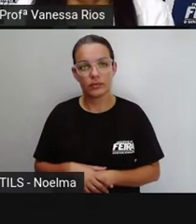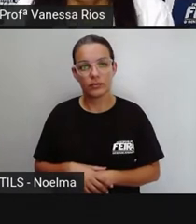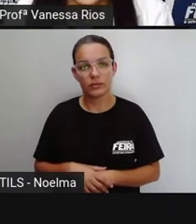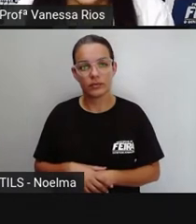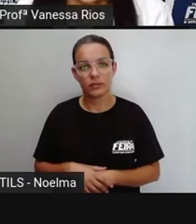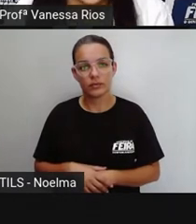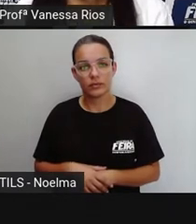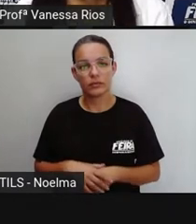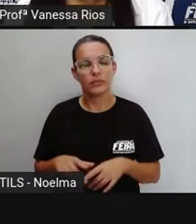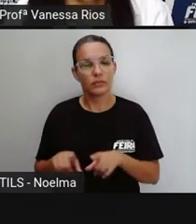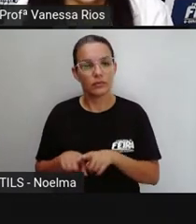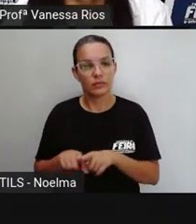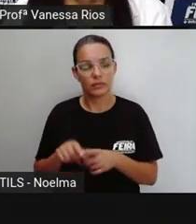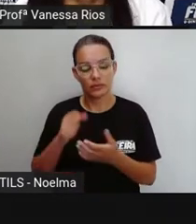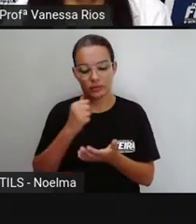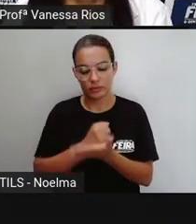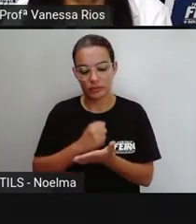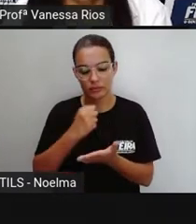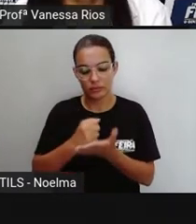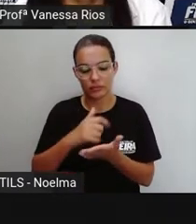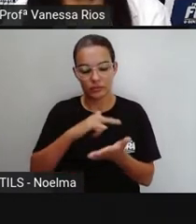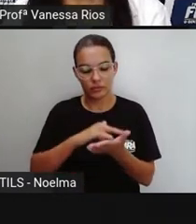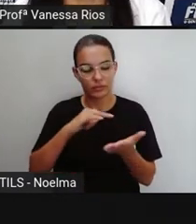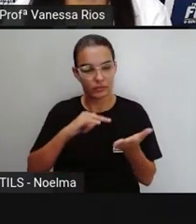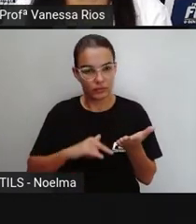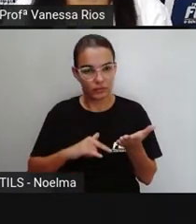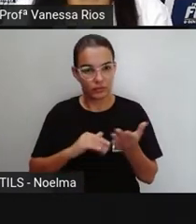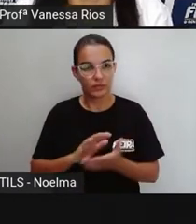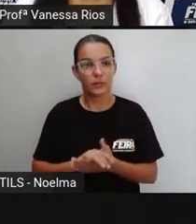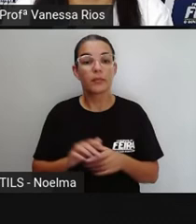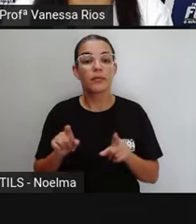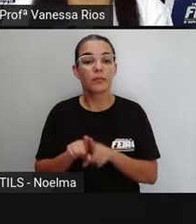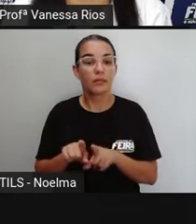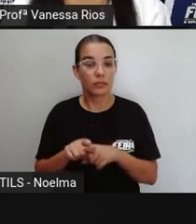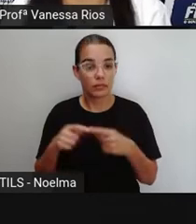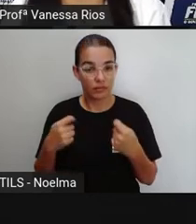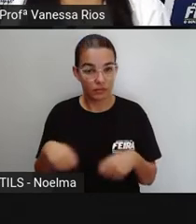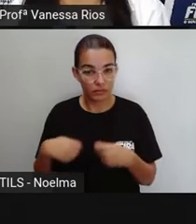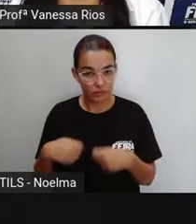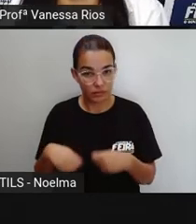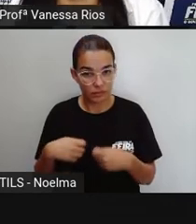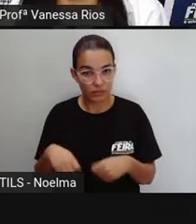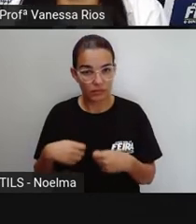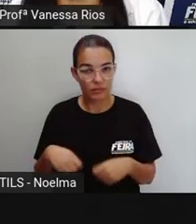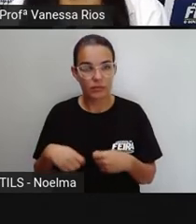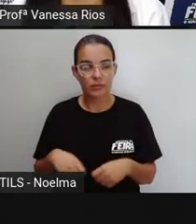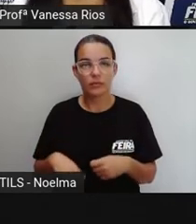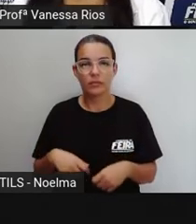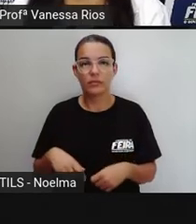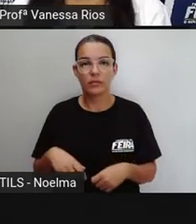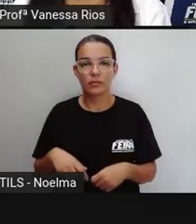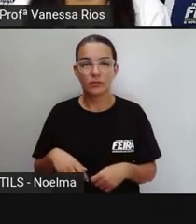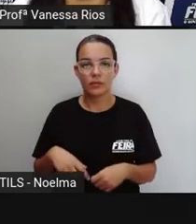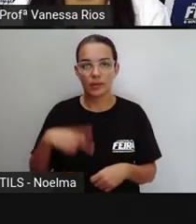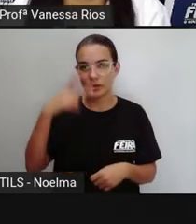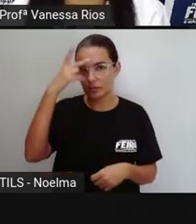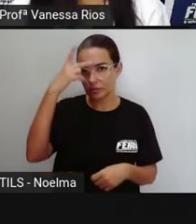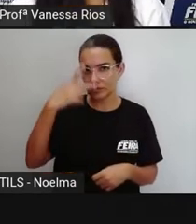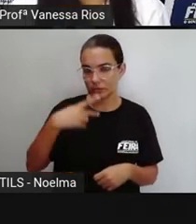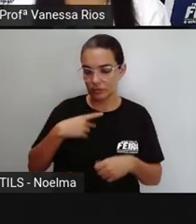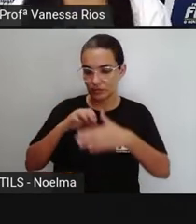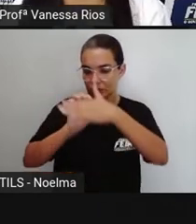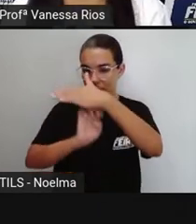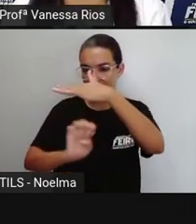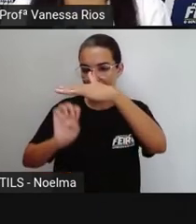documentado, registrado. Também vai precisar possuir um registro público como pessoa jurídica,